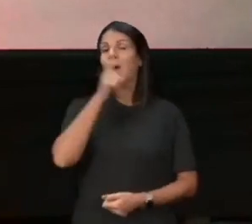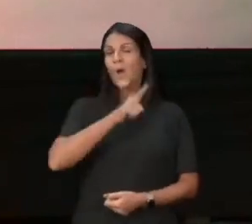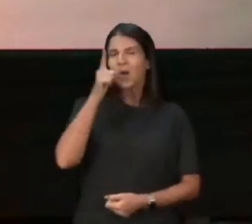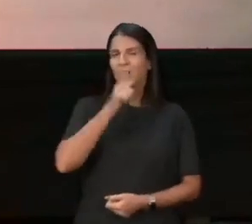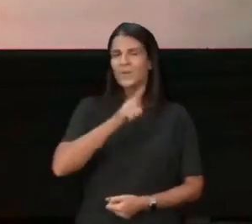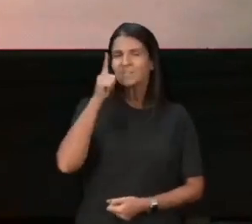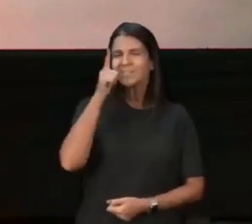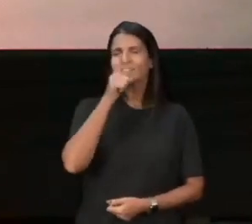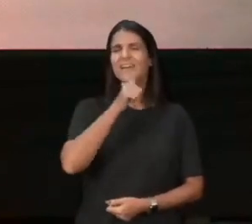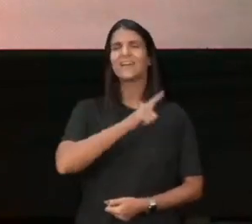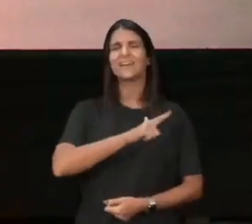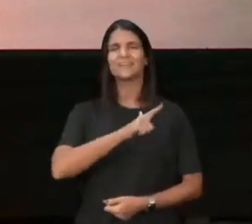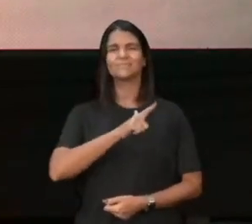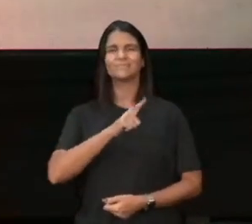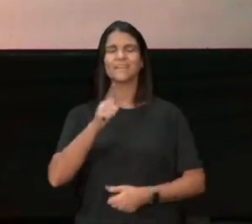da dureza da vida,